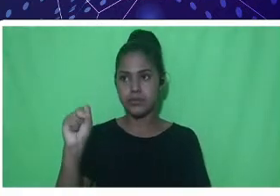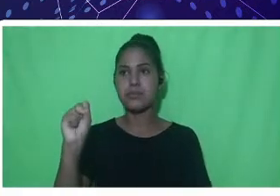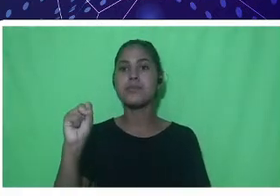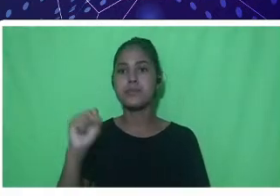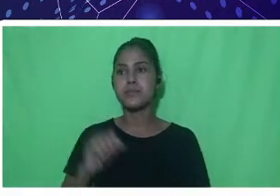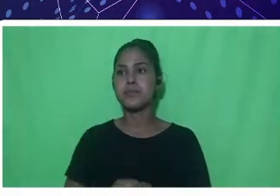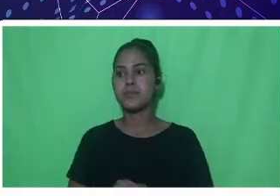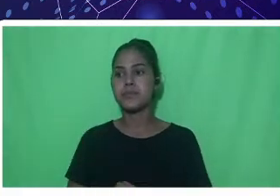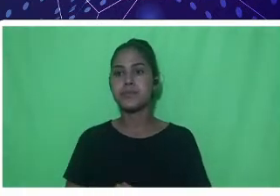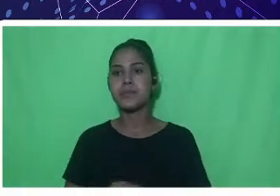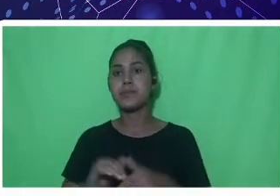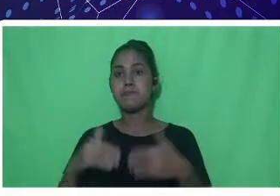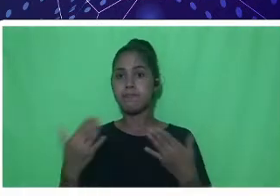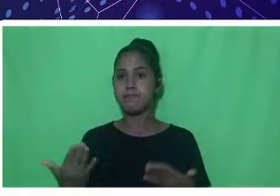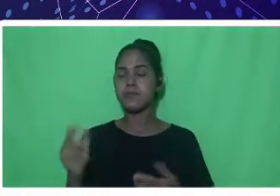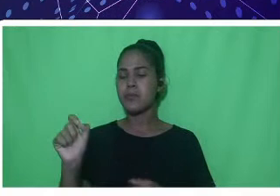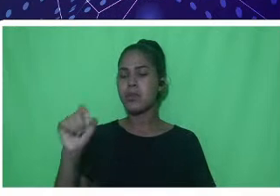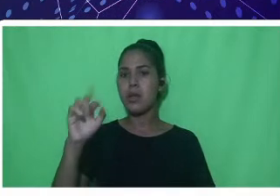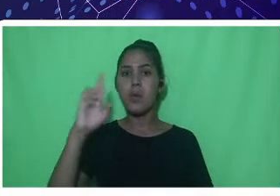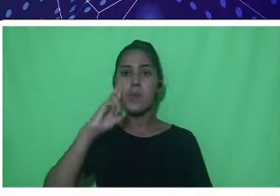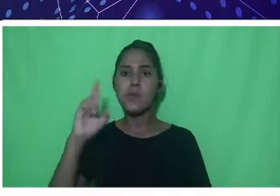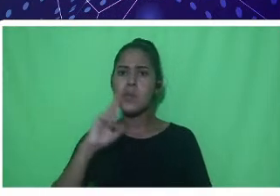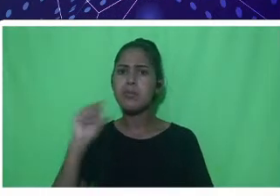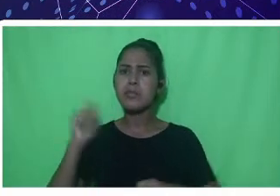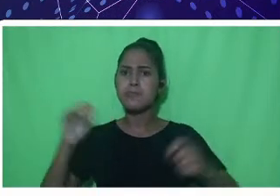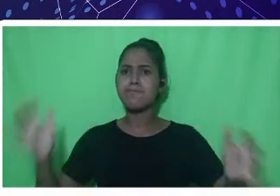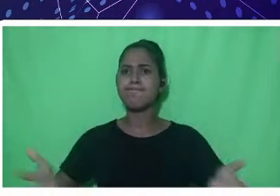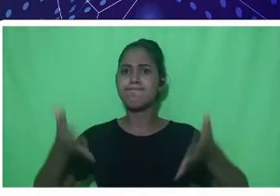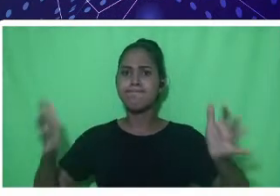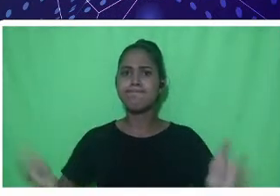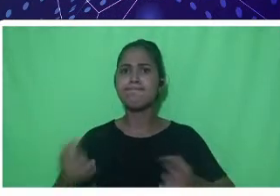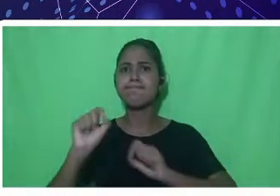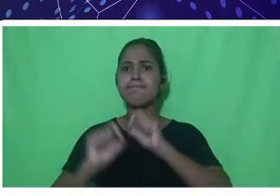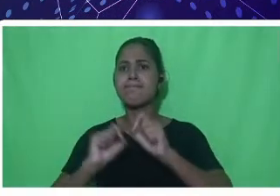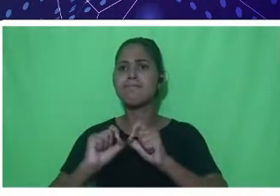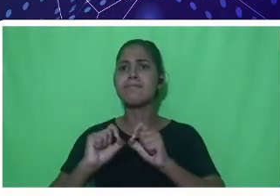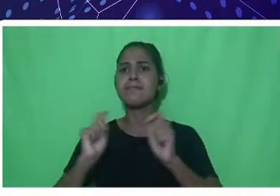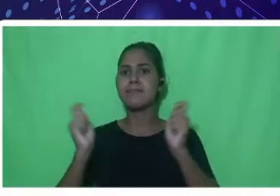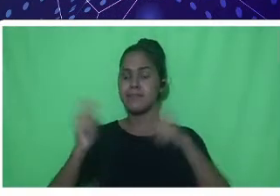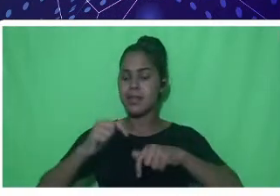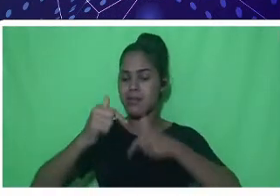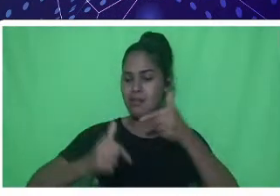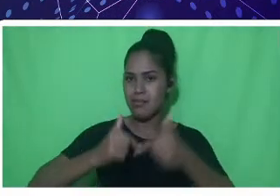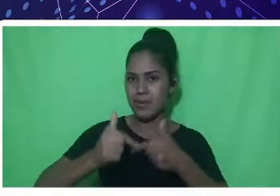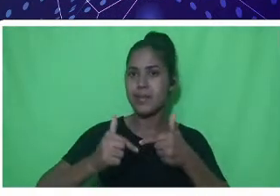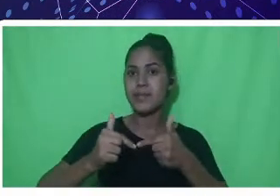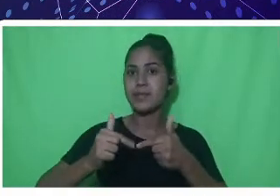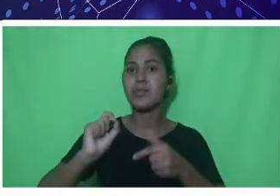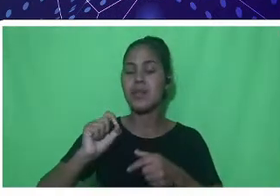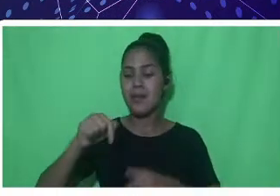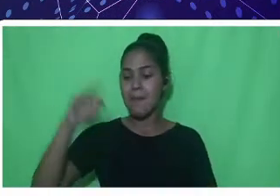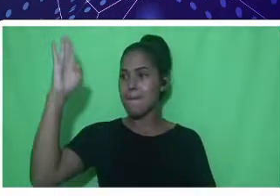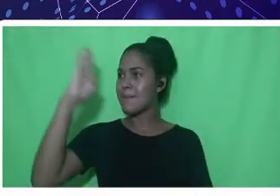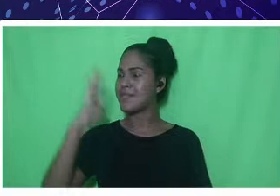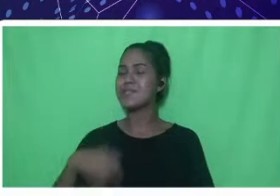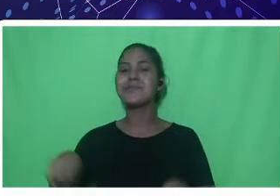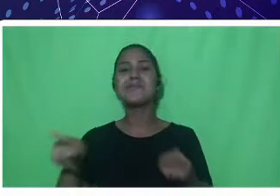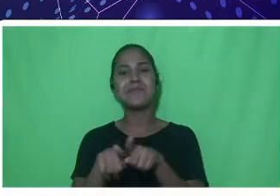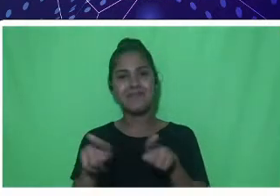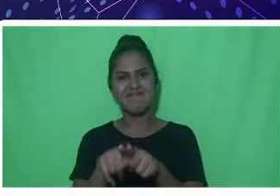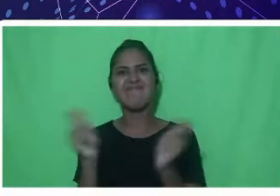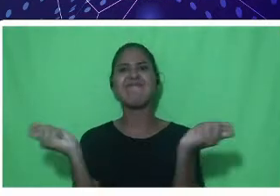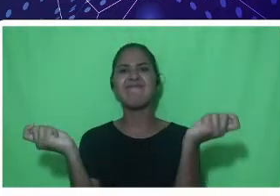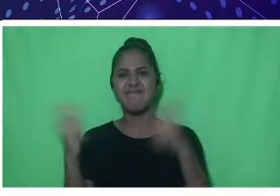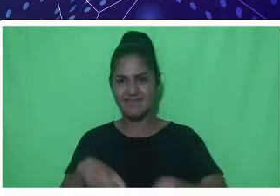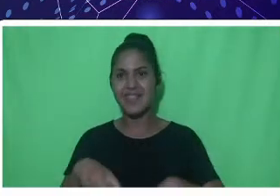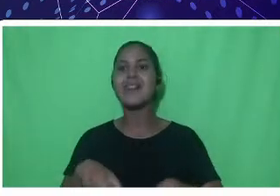grande contribuinte na produção de pescado aqui do país e o país também tem um grande potencial para